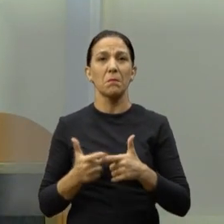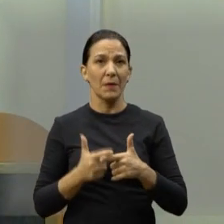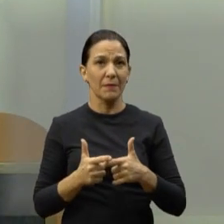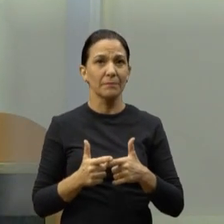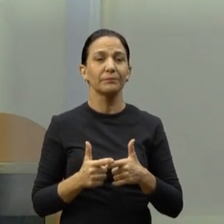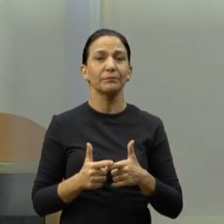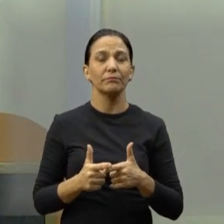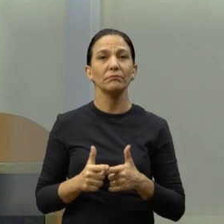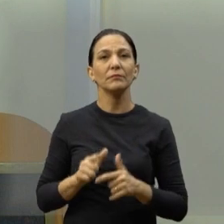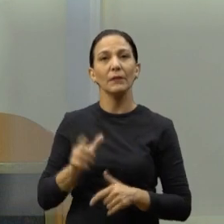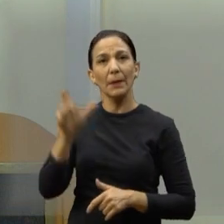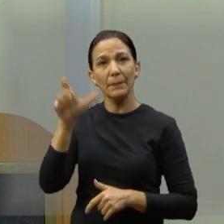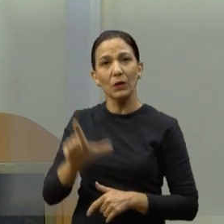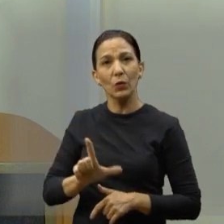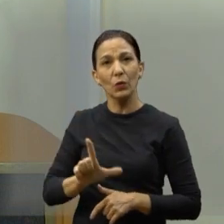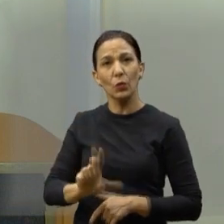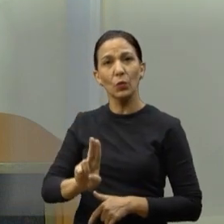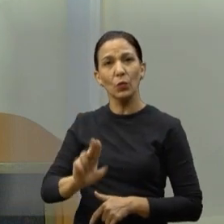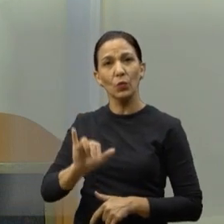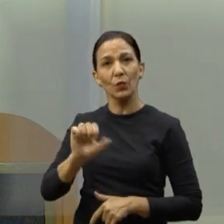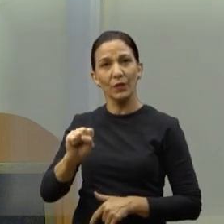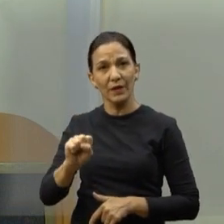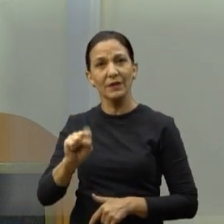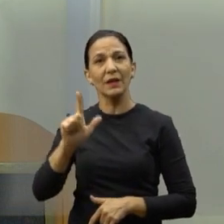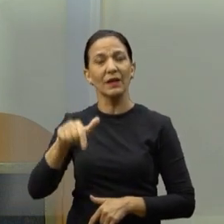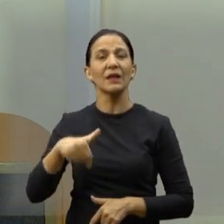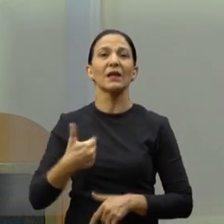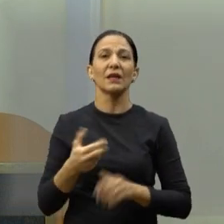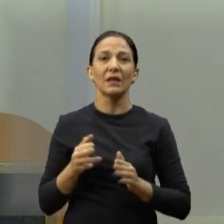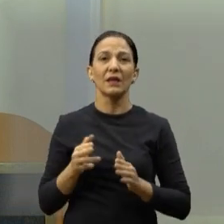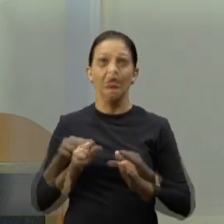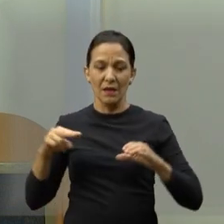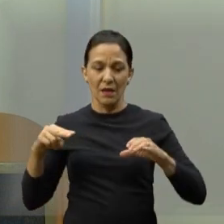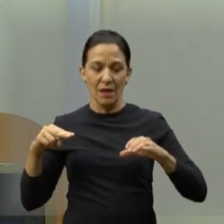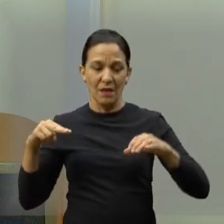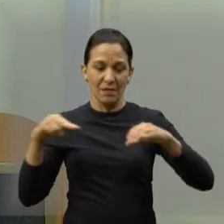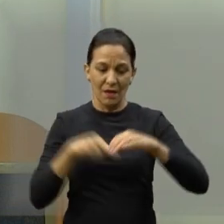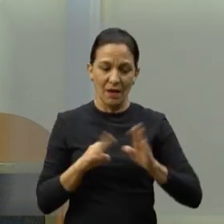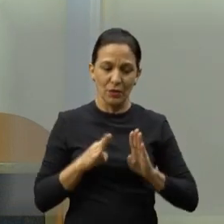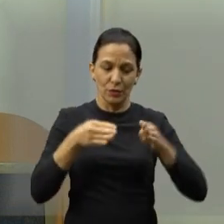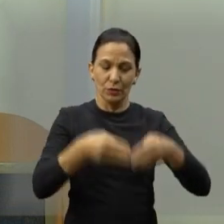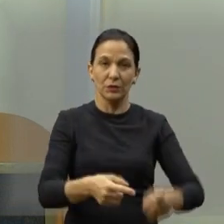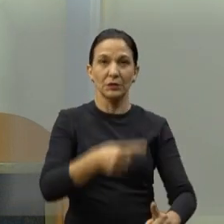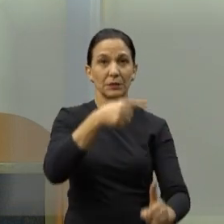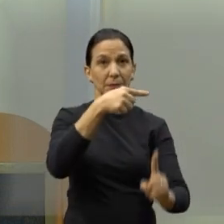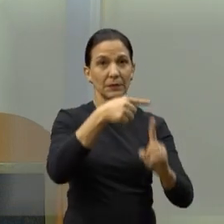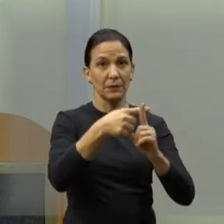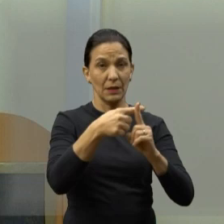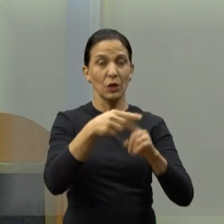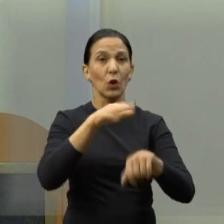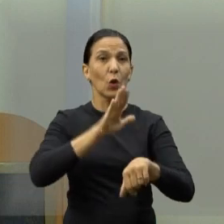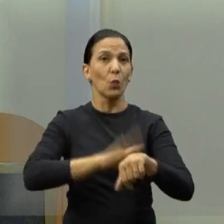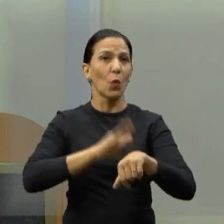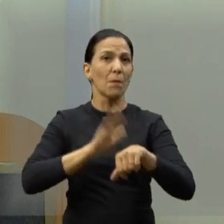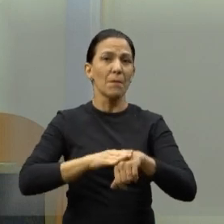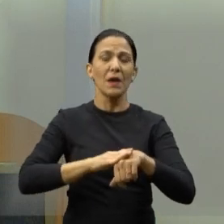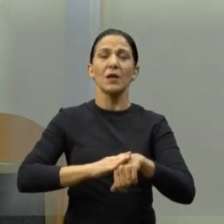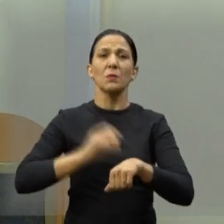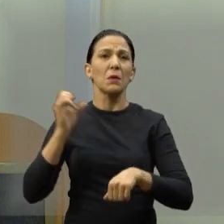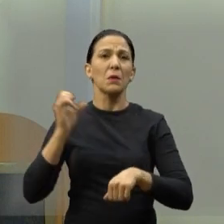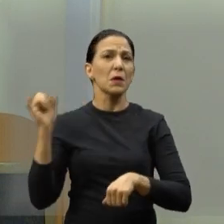né, o Luiz Antônio, foi enterrado aqui em Araraquara, o corpo dele está aqui, e ele estava no momento auge da sua carreira,